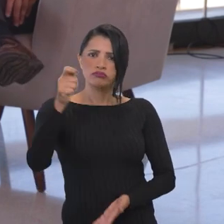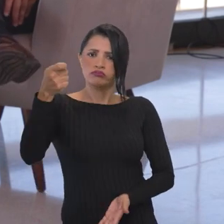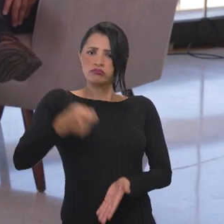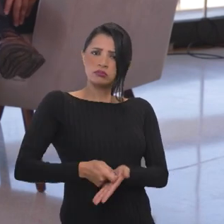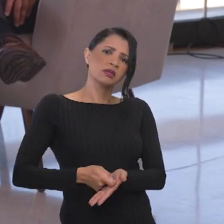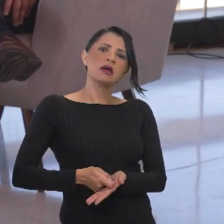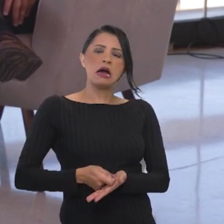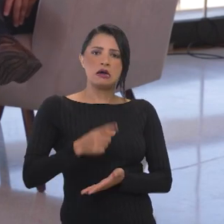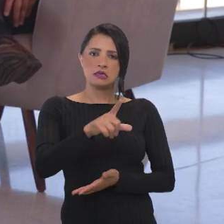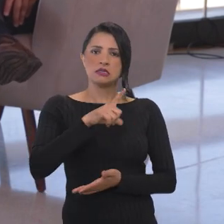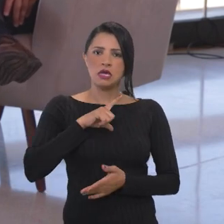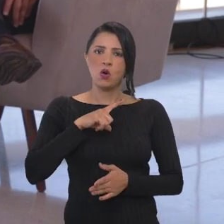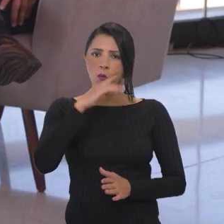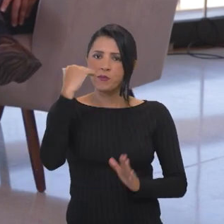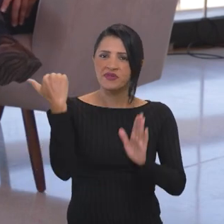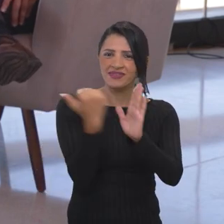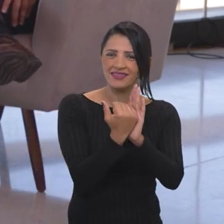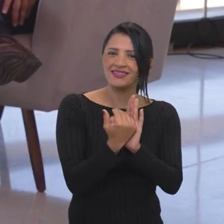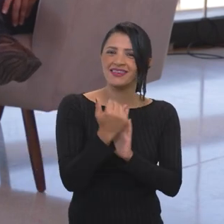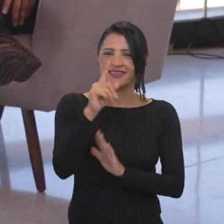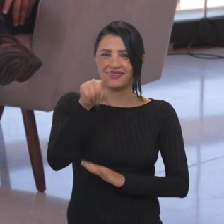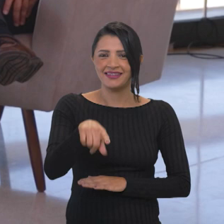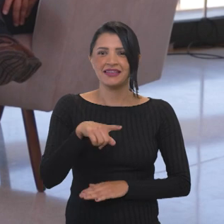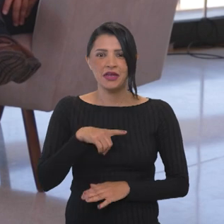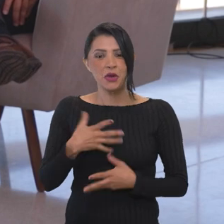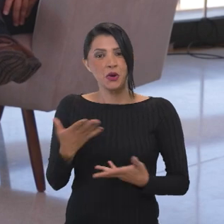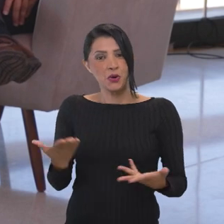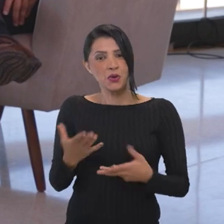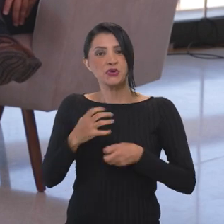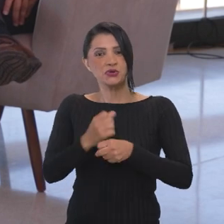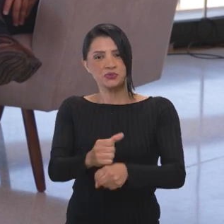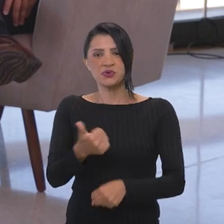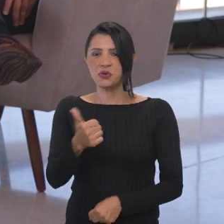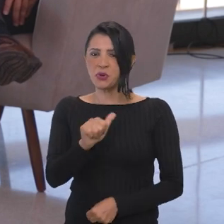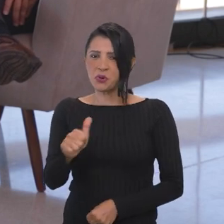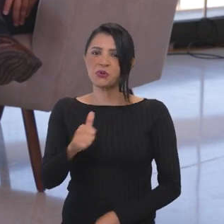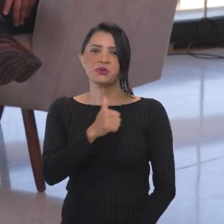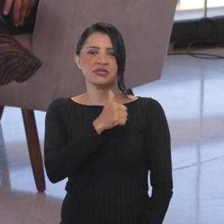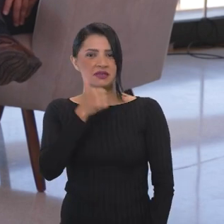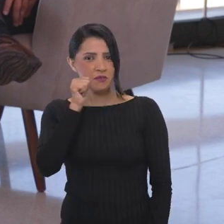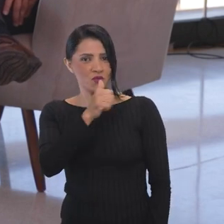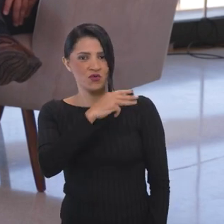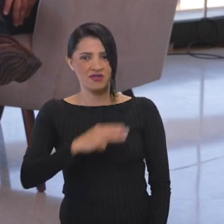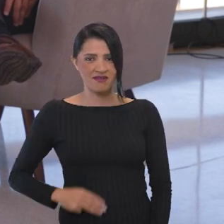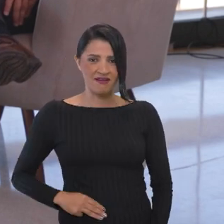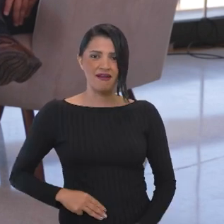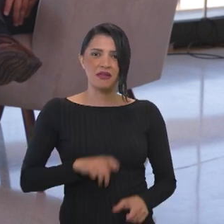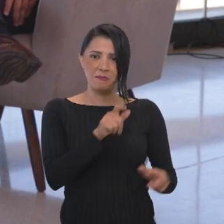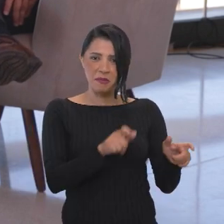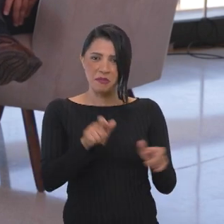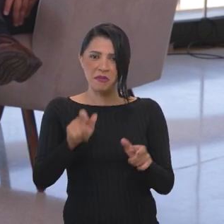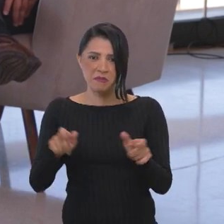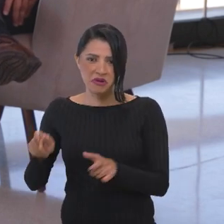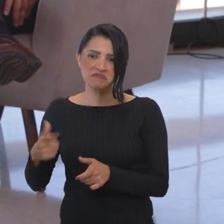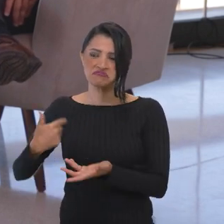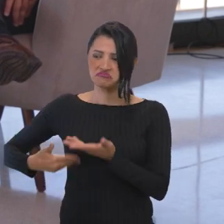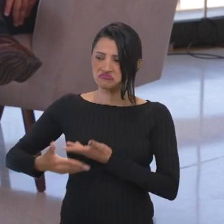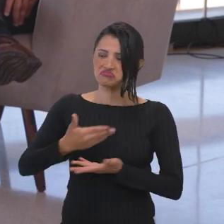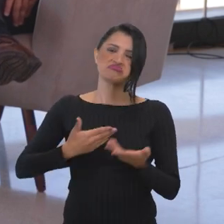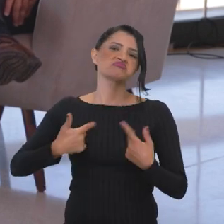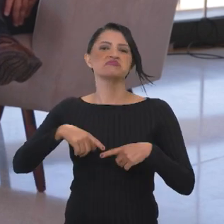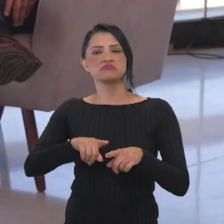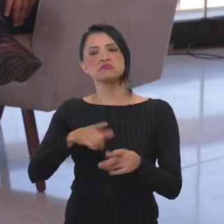ministras, né? A gente tem, enfim, tem tido uma parceria muito grande entre nós, mulheres ministras, porque a gente tem, a gente